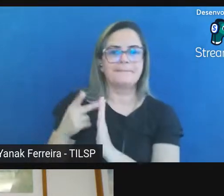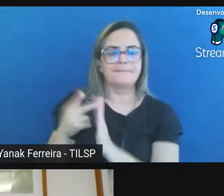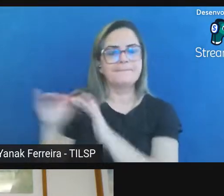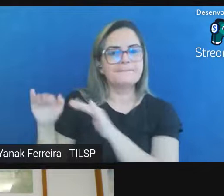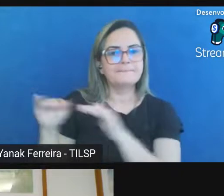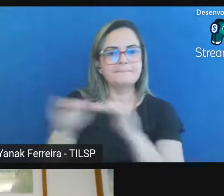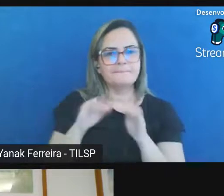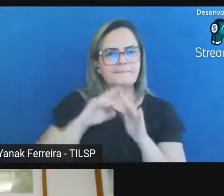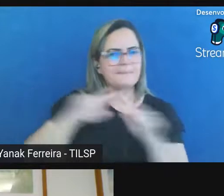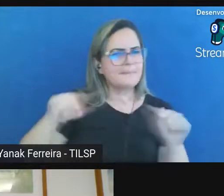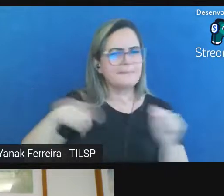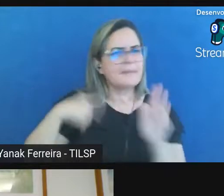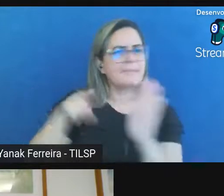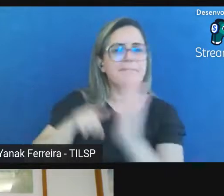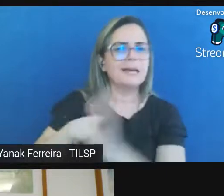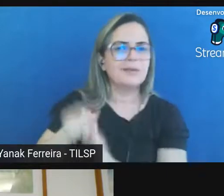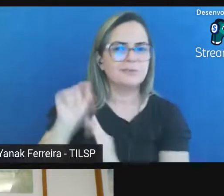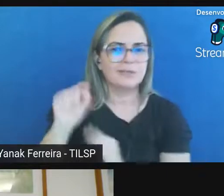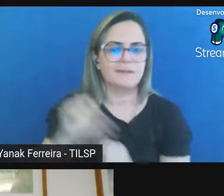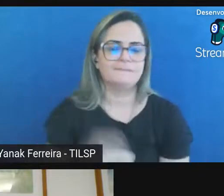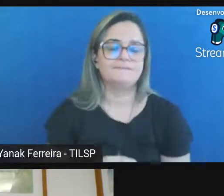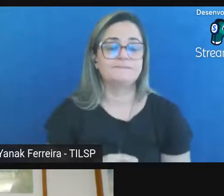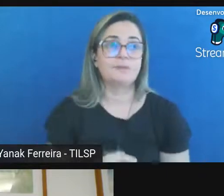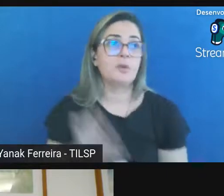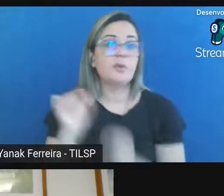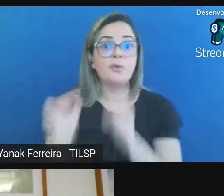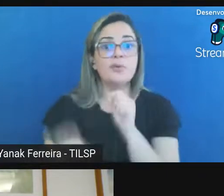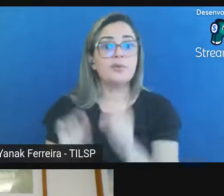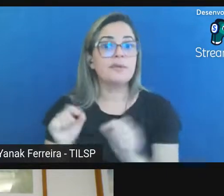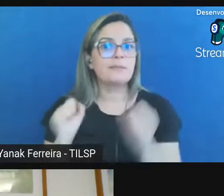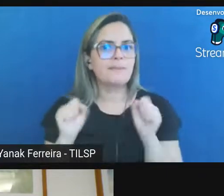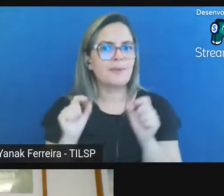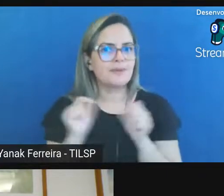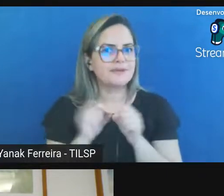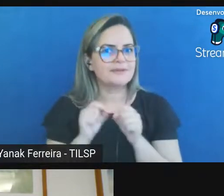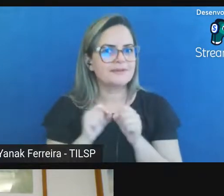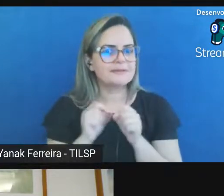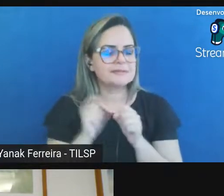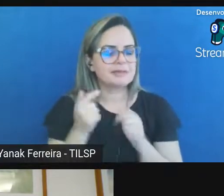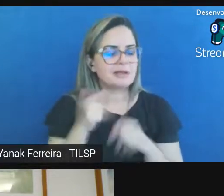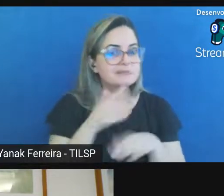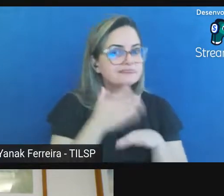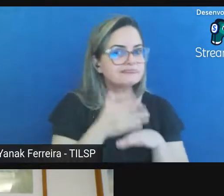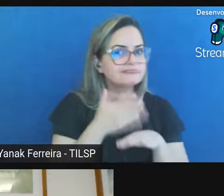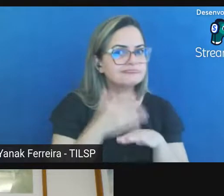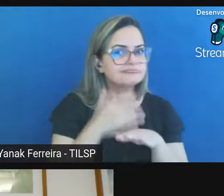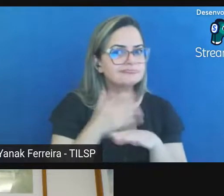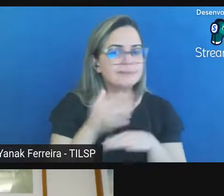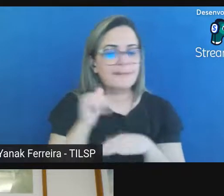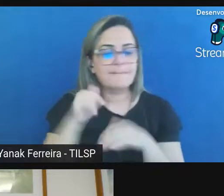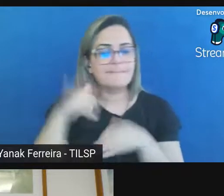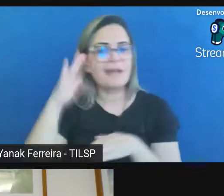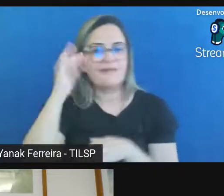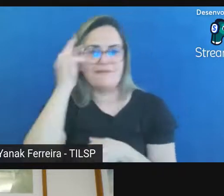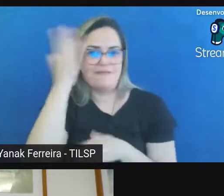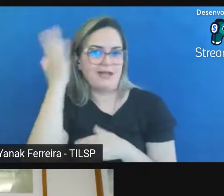minha pergunta é o que poderia ser feito para tornar essa aplicação menos complexa no seu